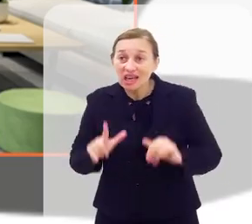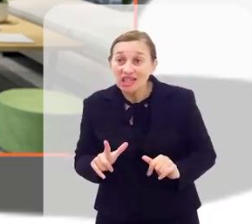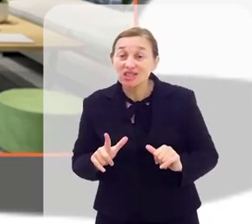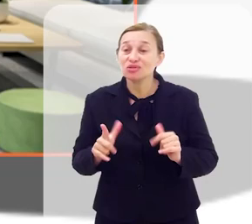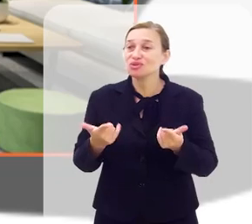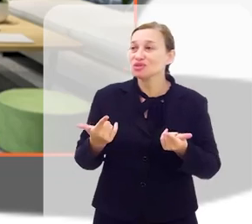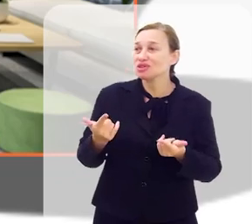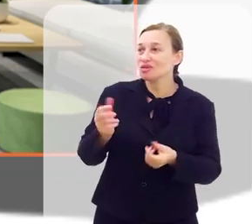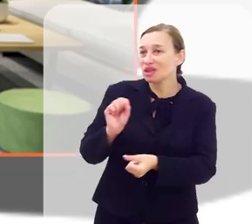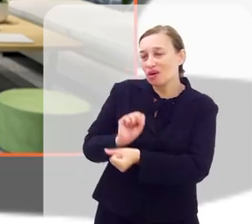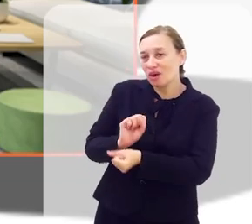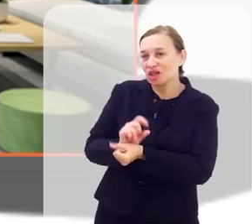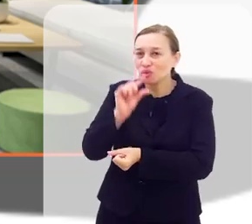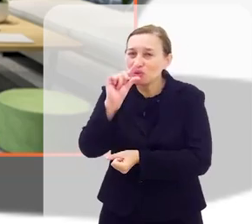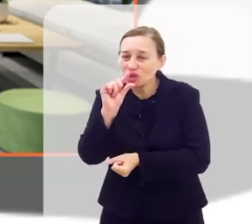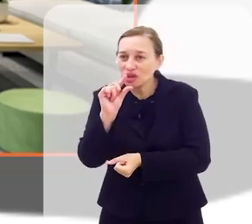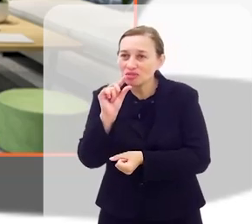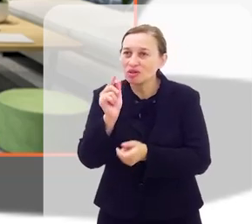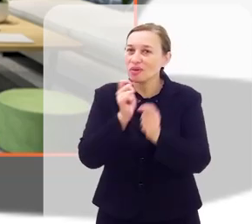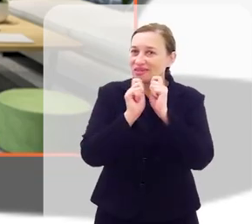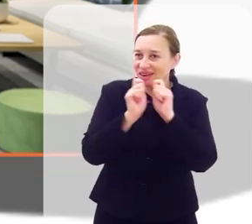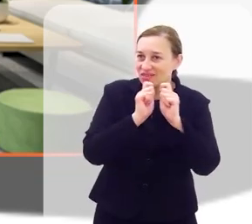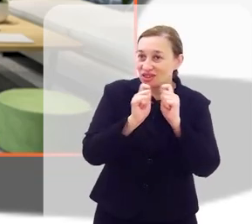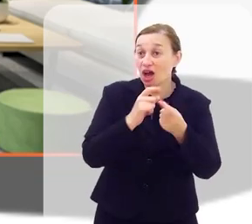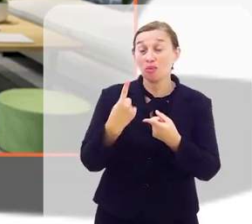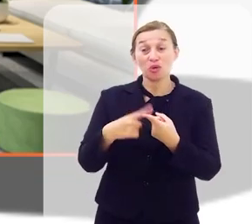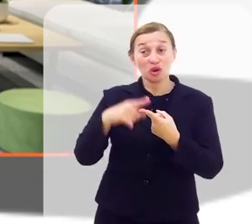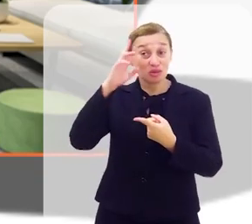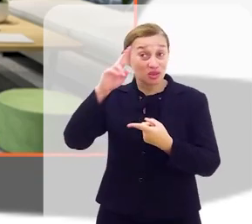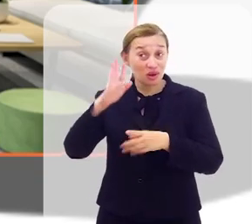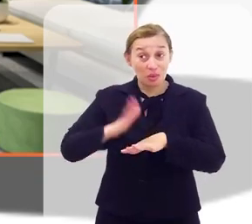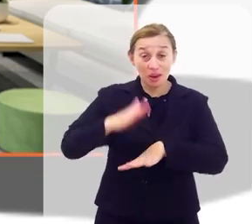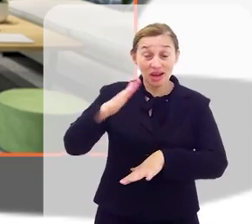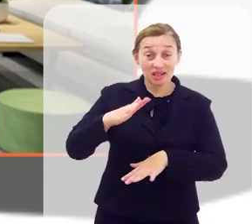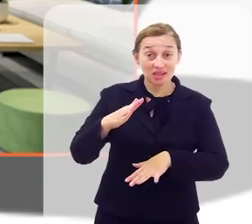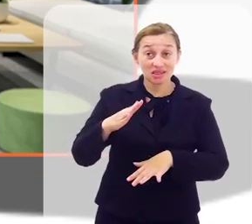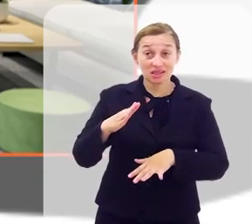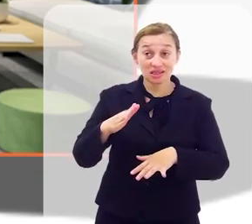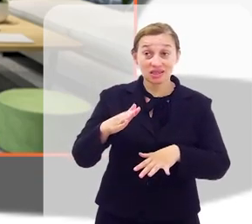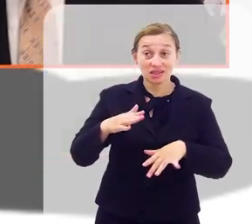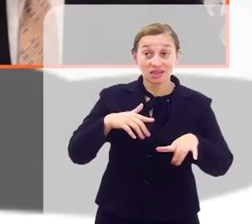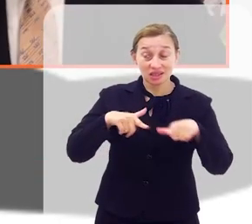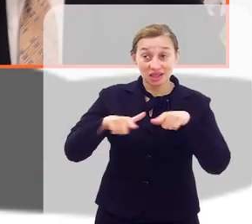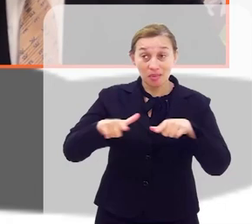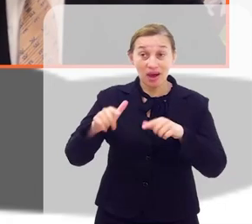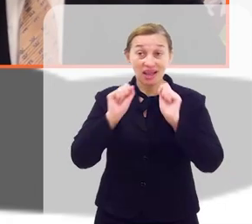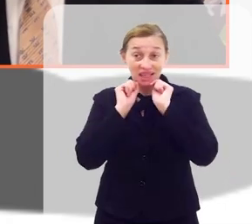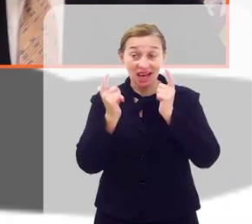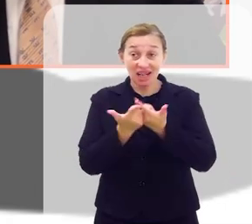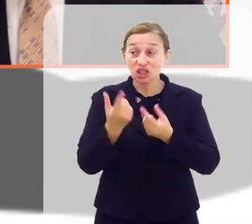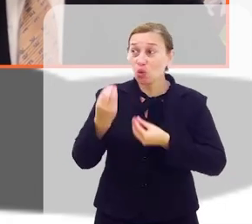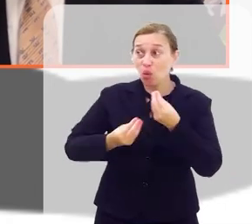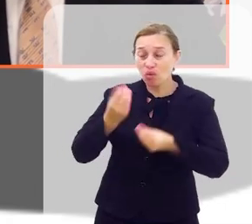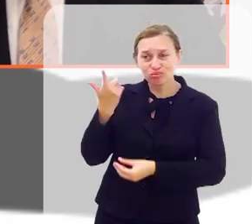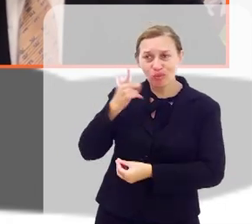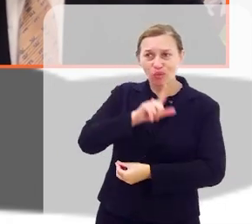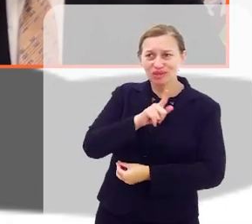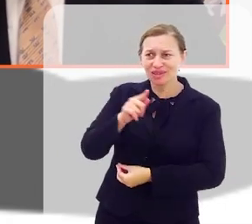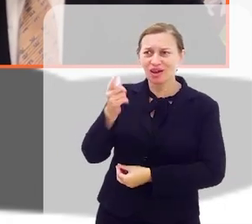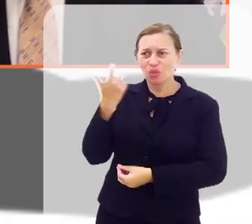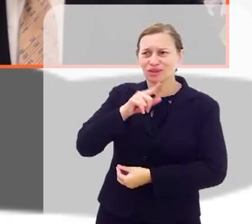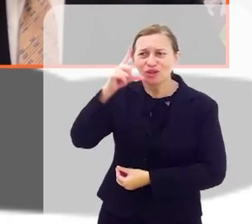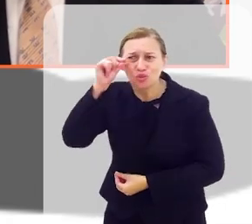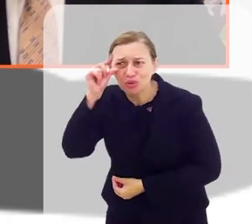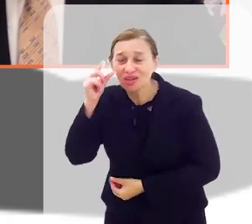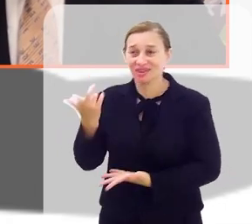para nós podermos fazer esse programa, porque o senhor é um dos deputados mais atuantes aqui. Como é que o senhor consegue isso? Está conseguindo